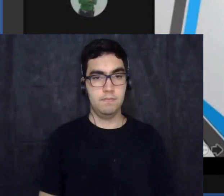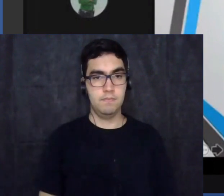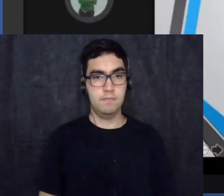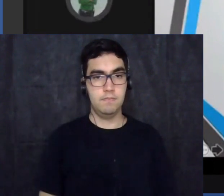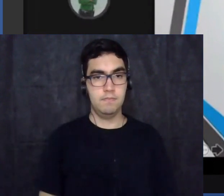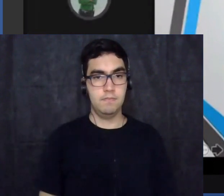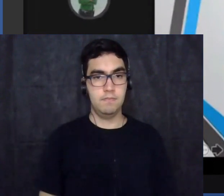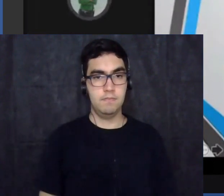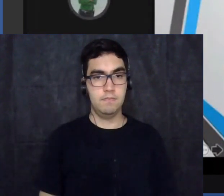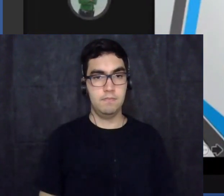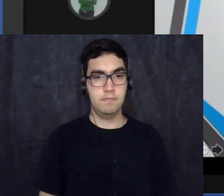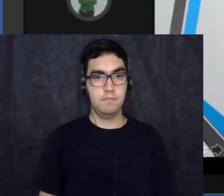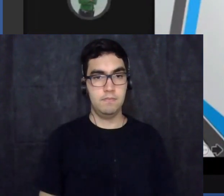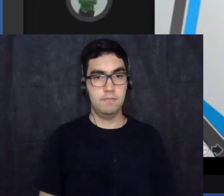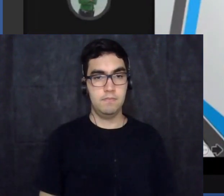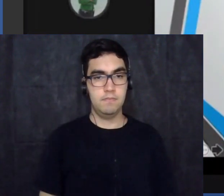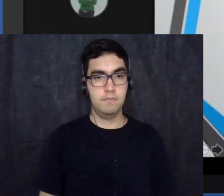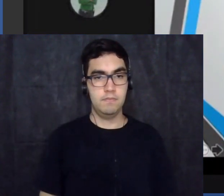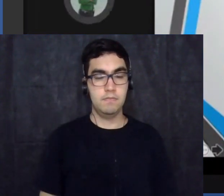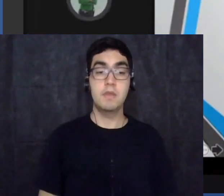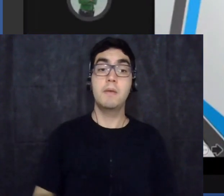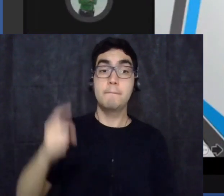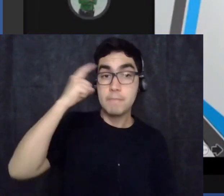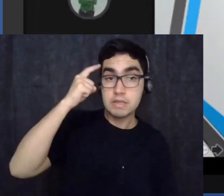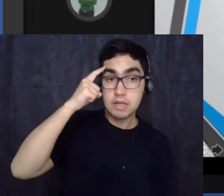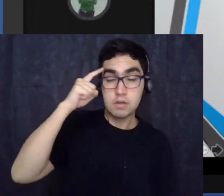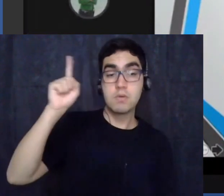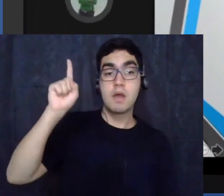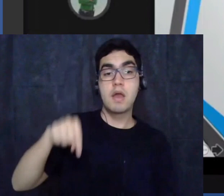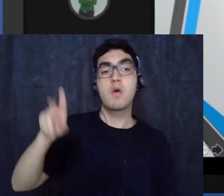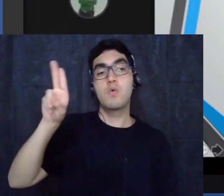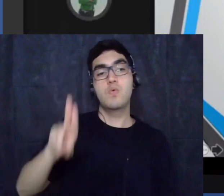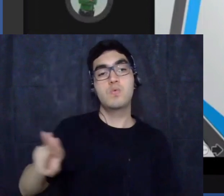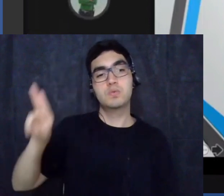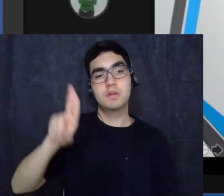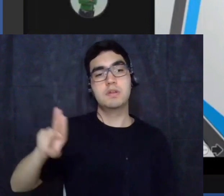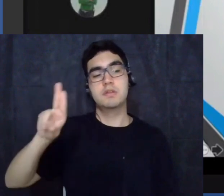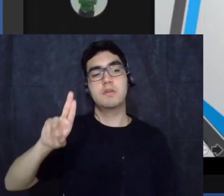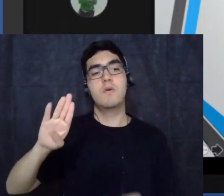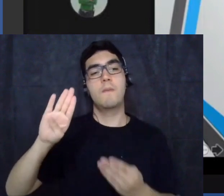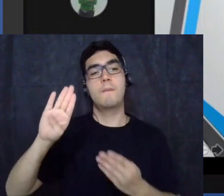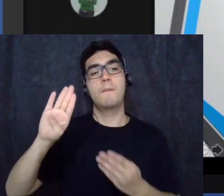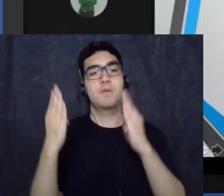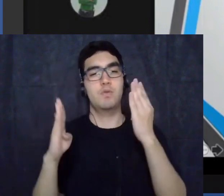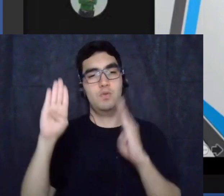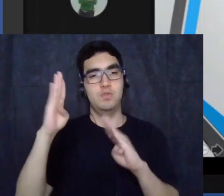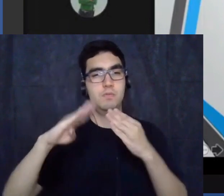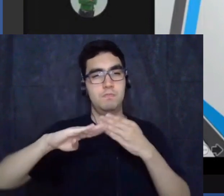Era uma utilização da biologia nas ciências humanas.